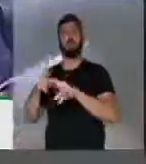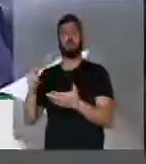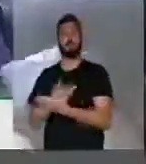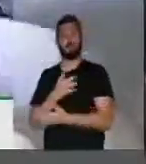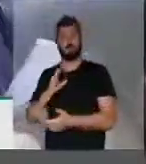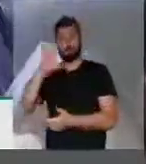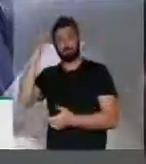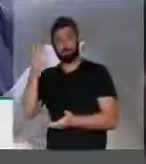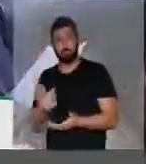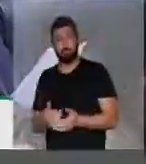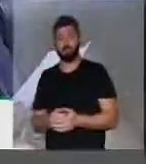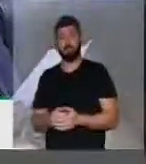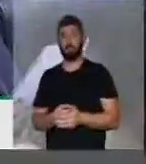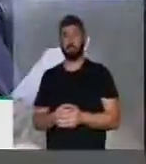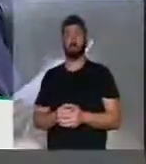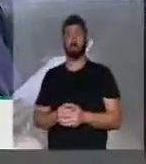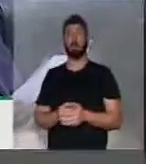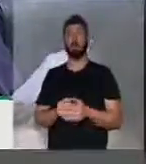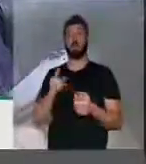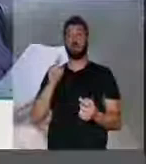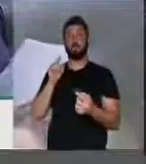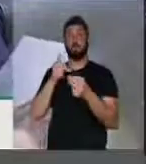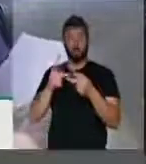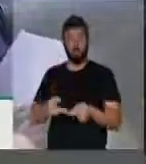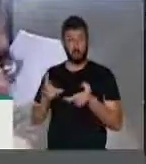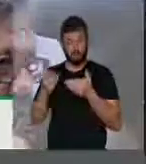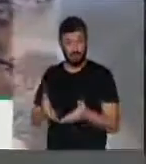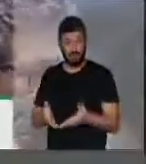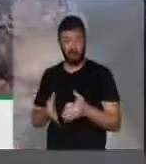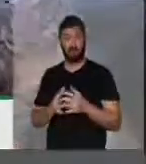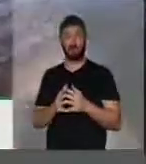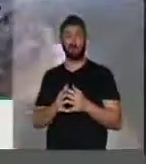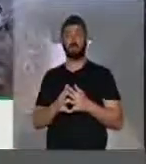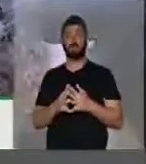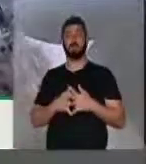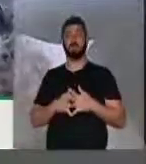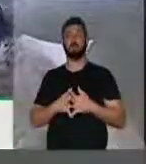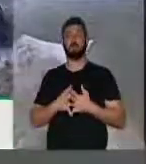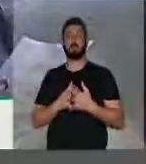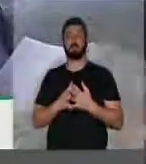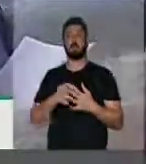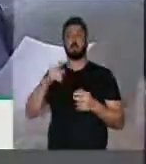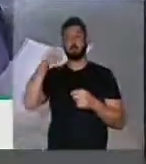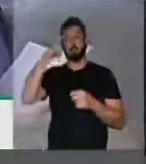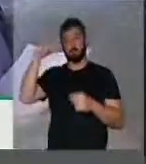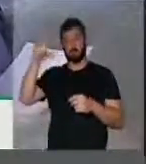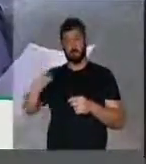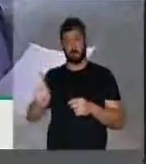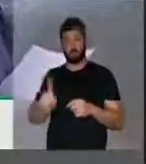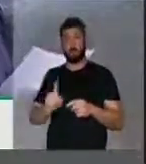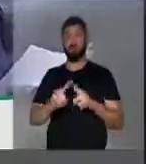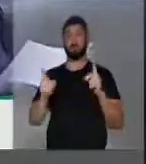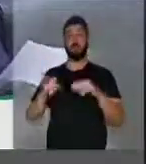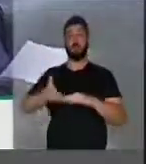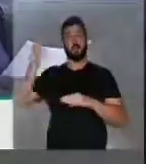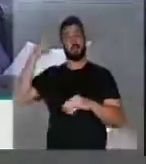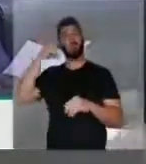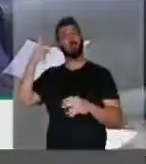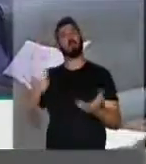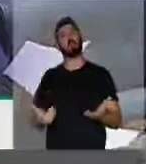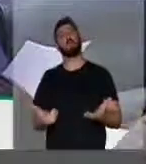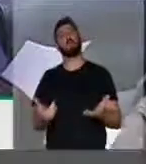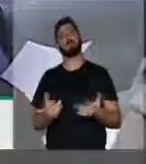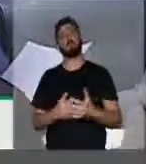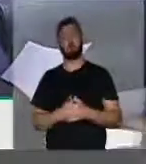esse terá o condão, não de diminuir a violência, mas de aumentar a violência.